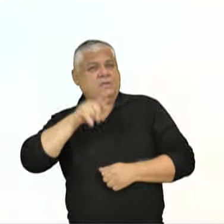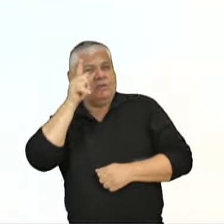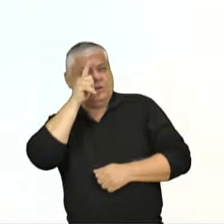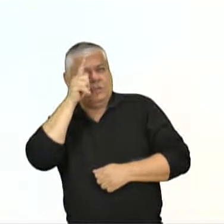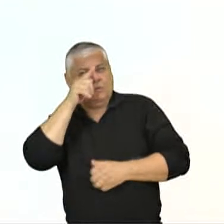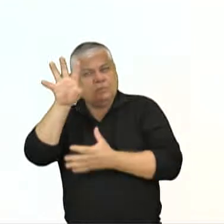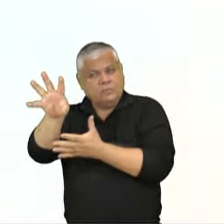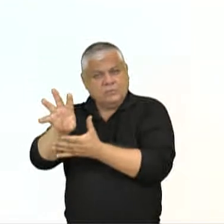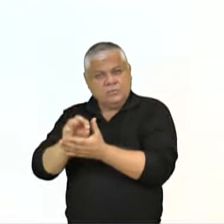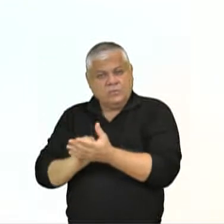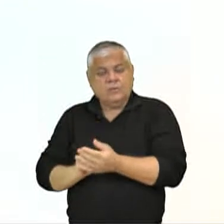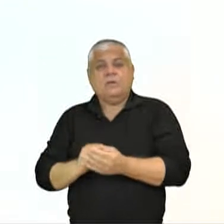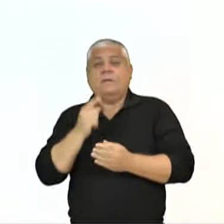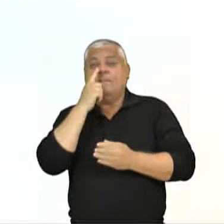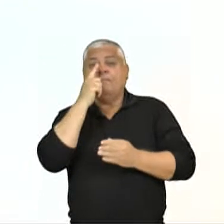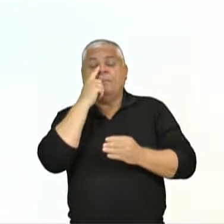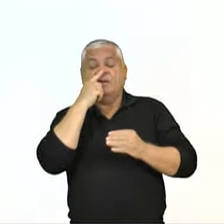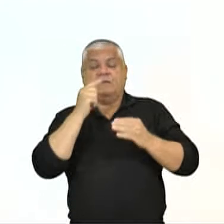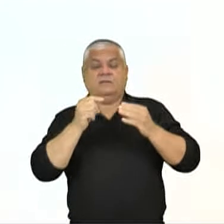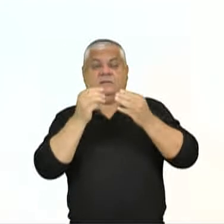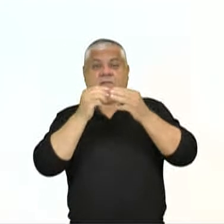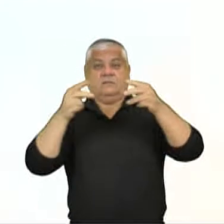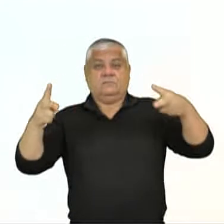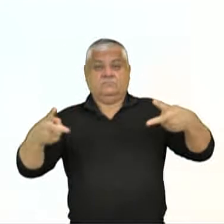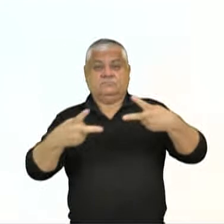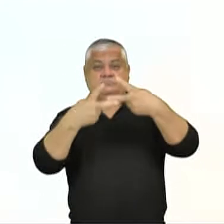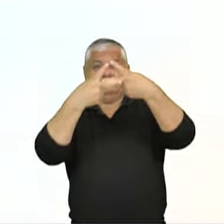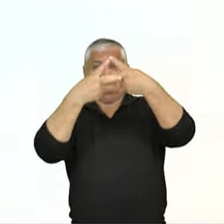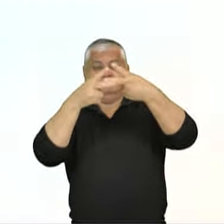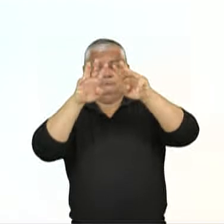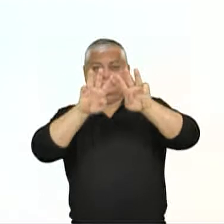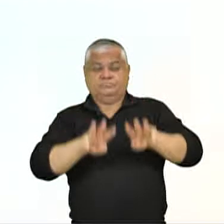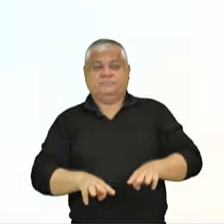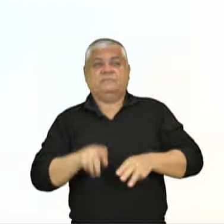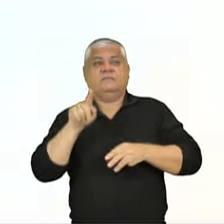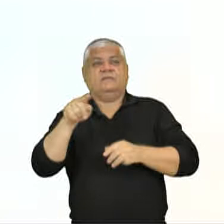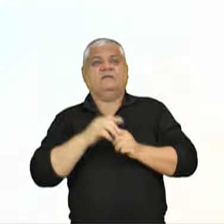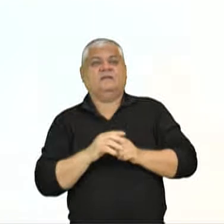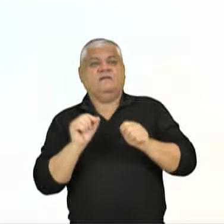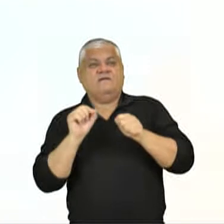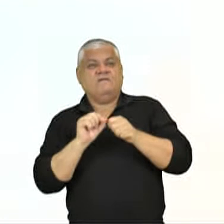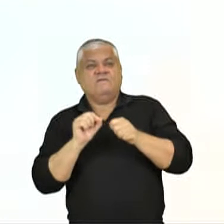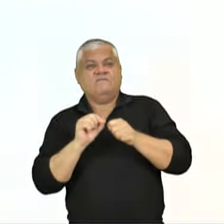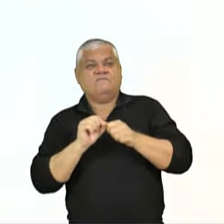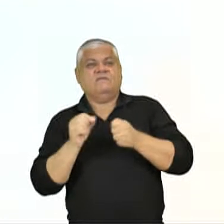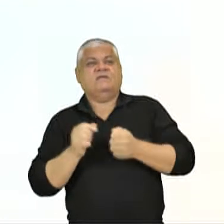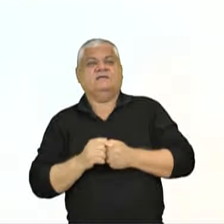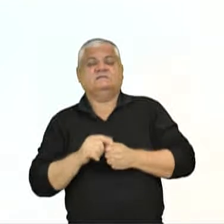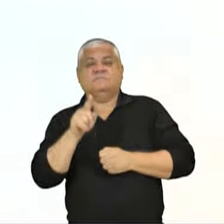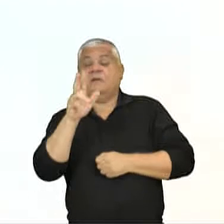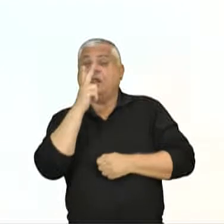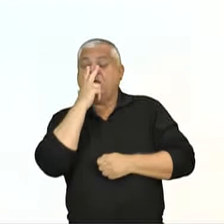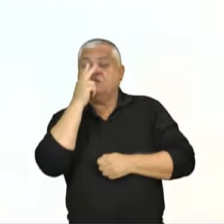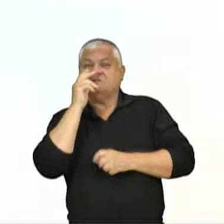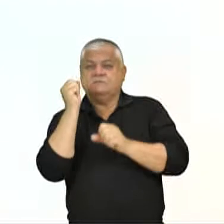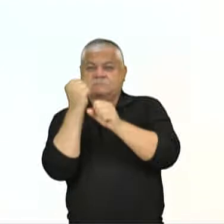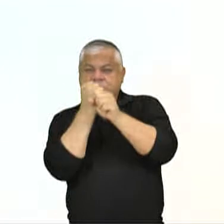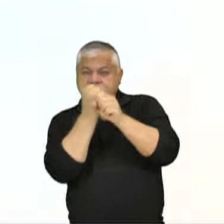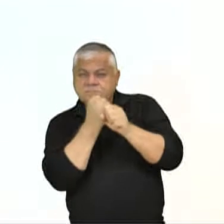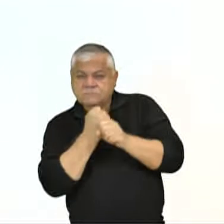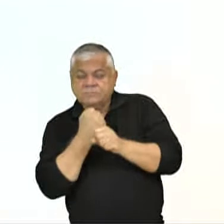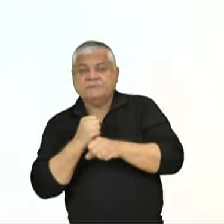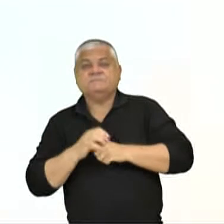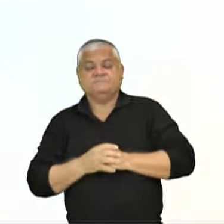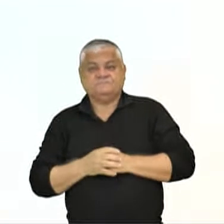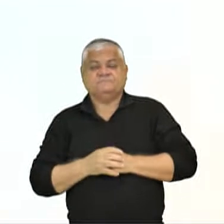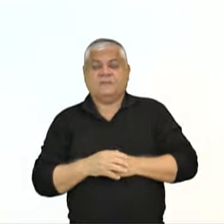sendo que a parte de trás com a mesma estrutura do coliseu. Rafael, pintor da Renascença, enquanto sepultado lá, pôs hoje uma igreja cristã. Outra inovação, gente,